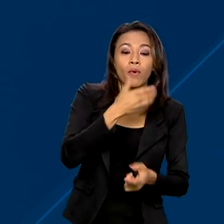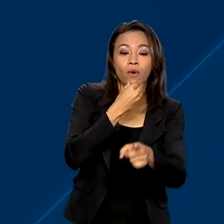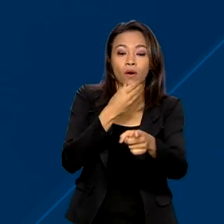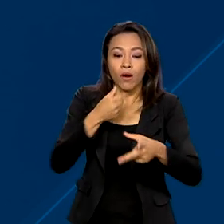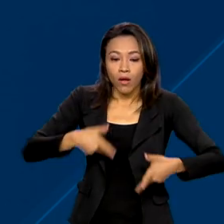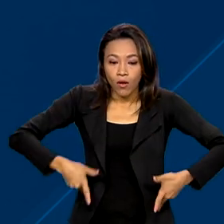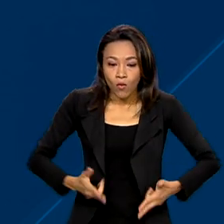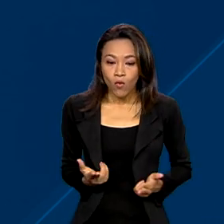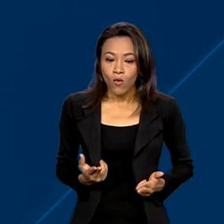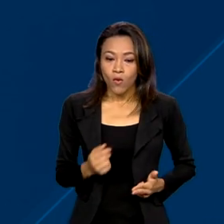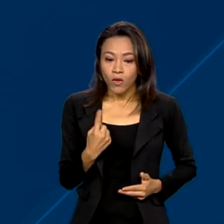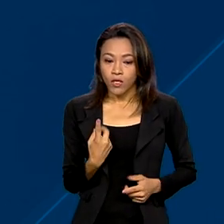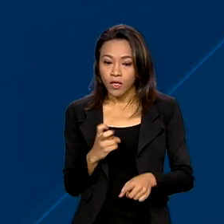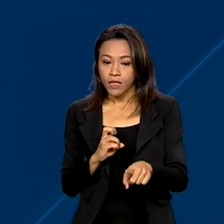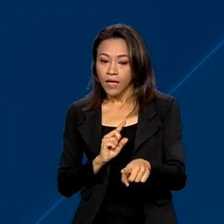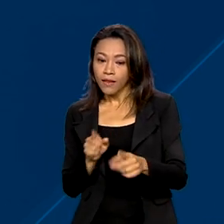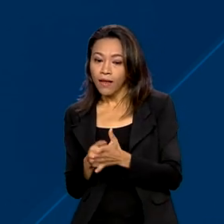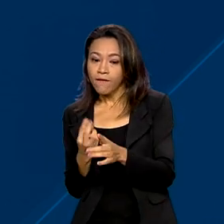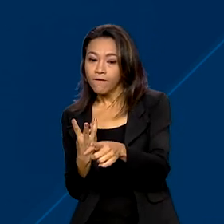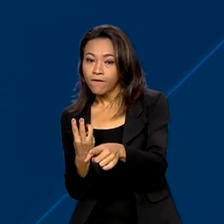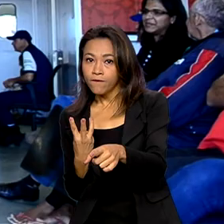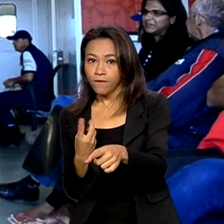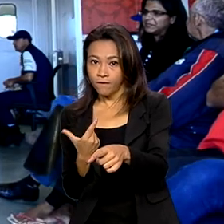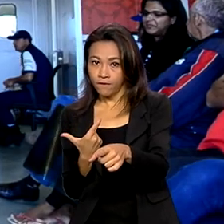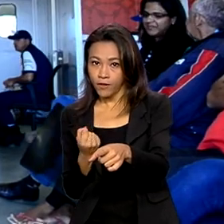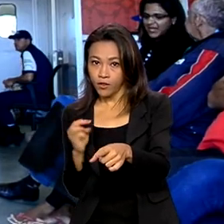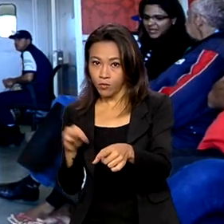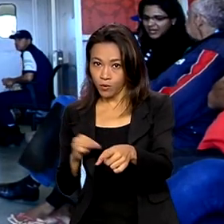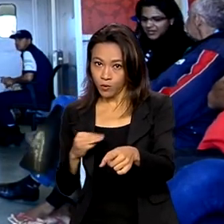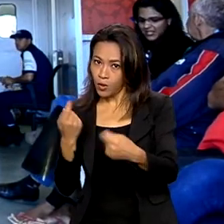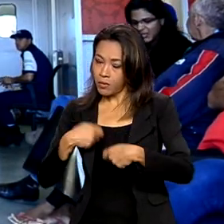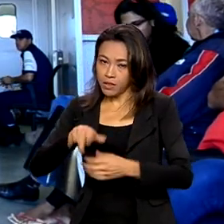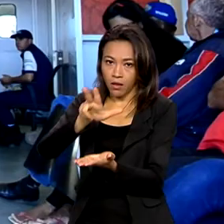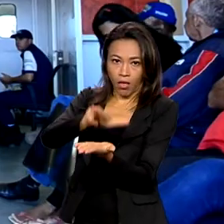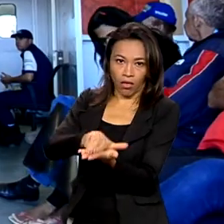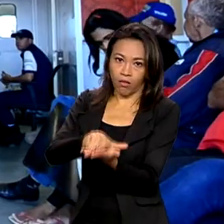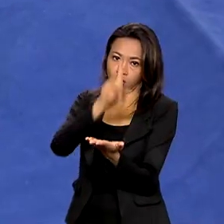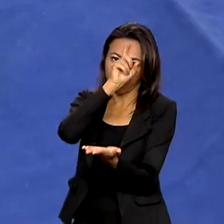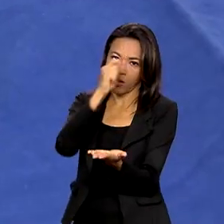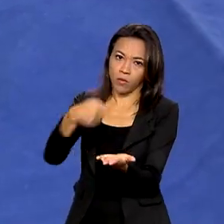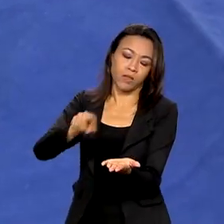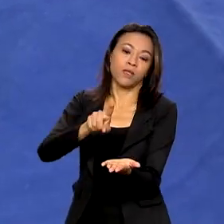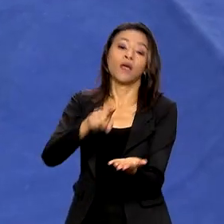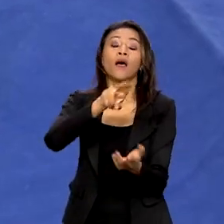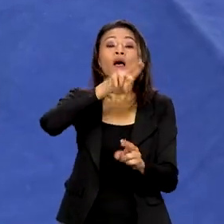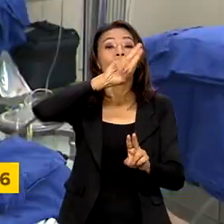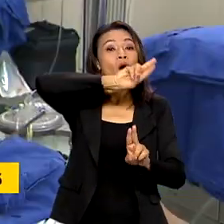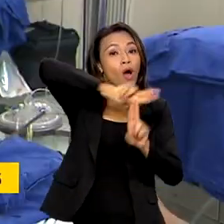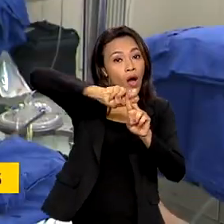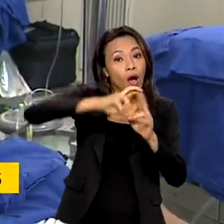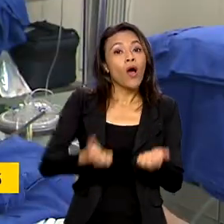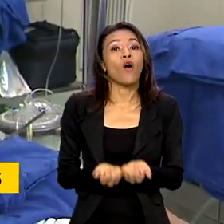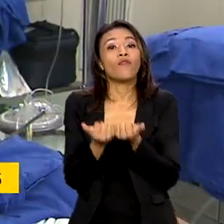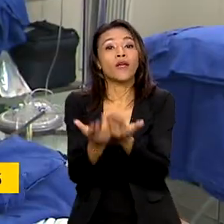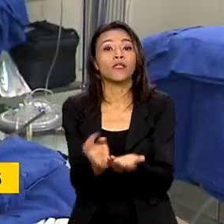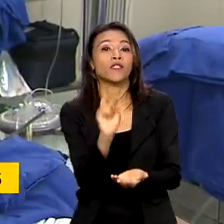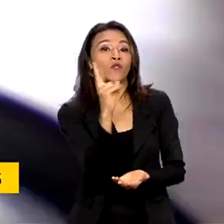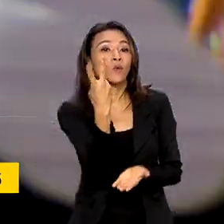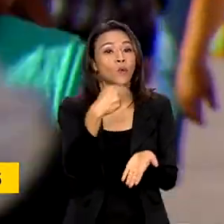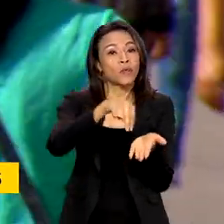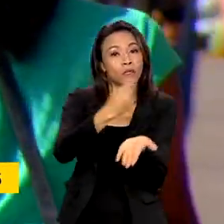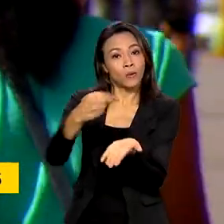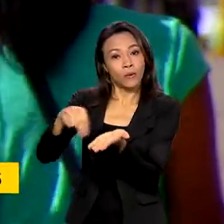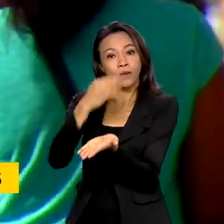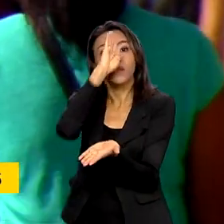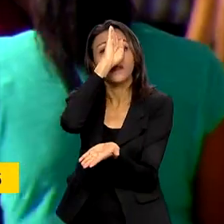leva de 15 a 20 minutos, sem internação. O Sistema Único de Saúde já oferece as duas cirurgias de graça.